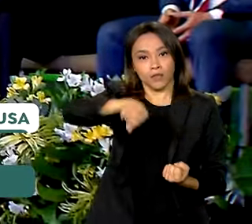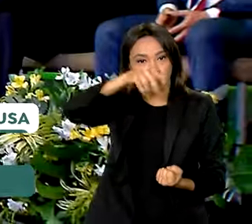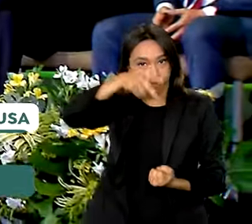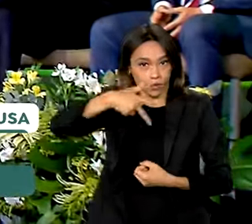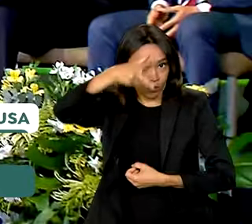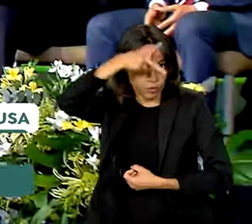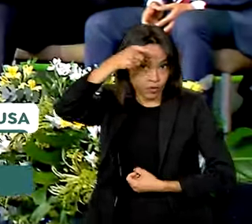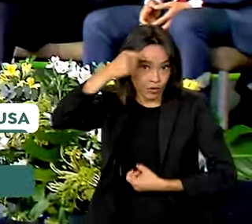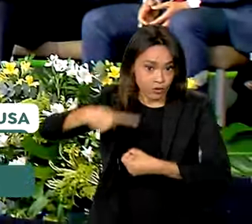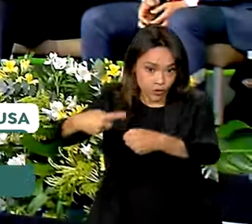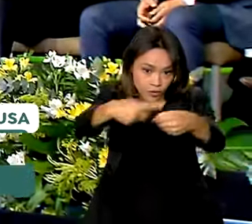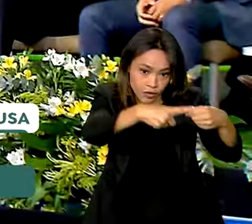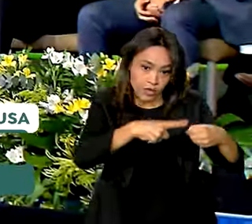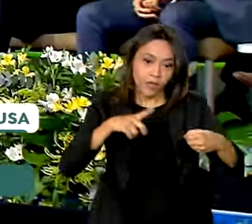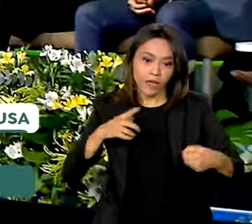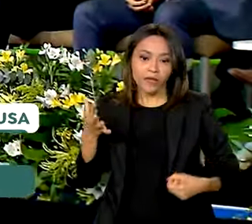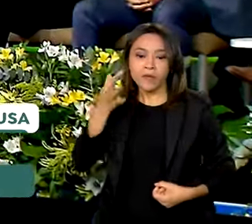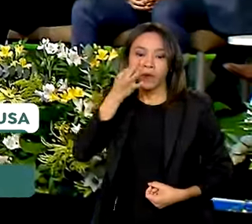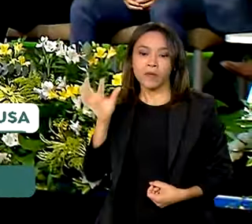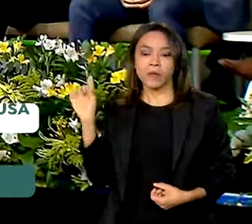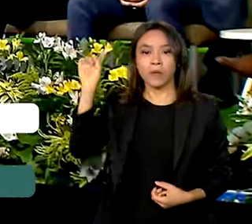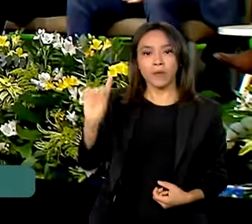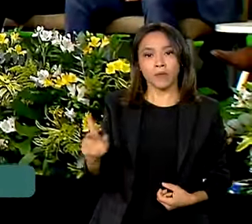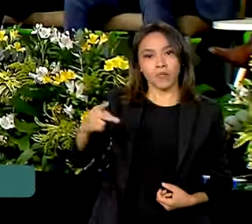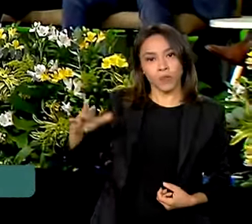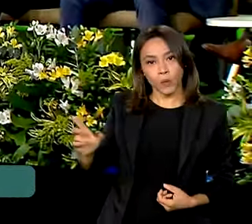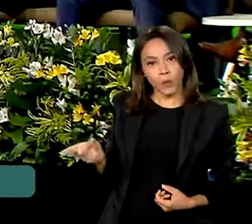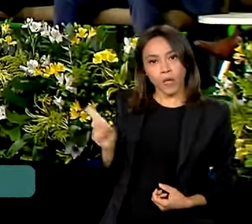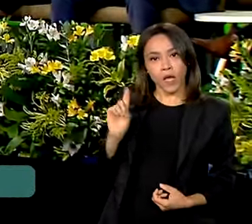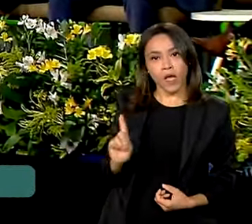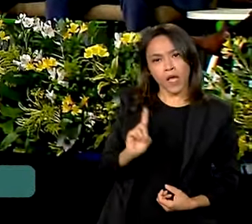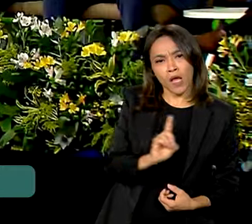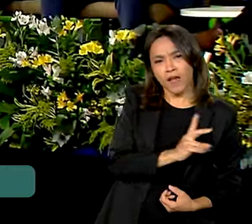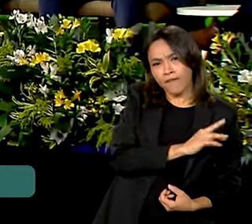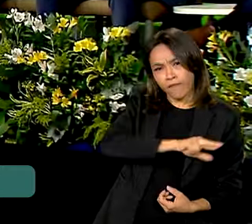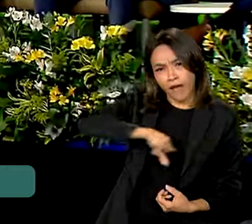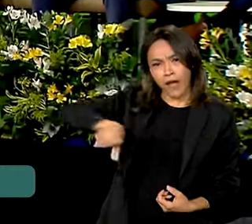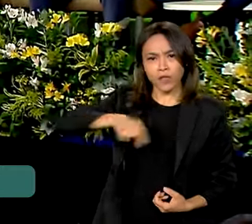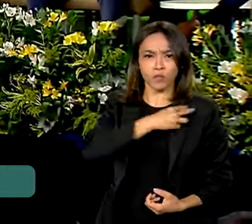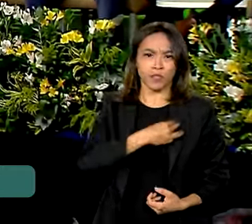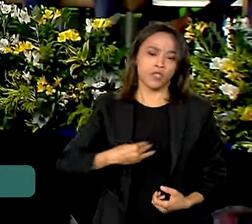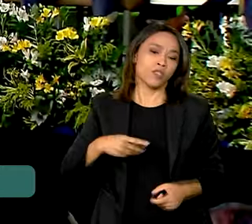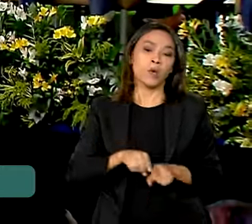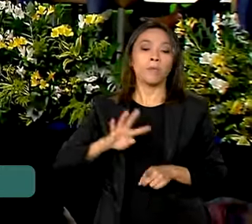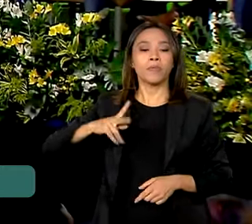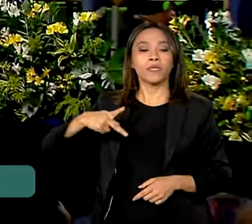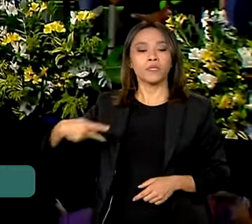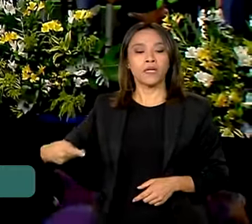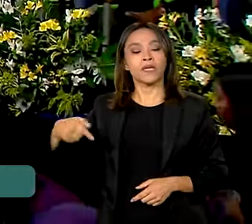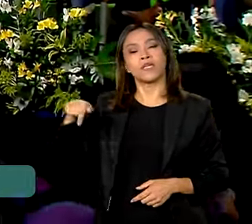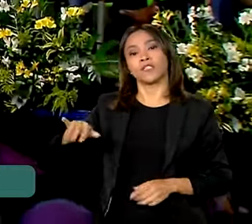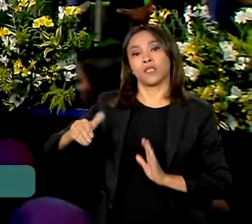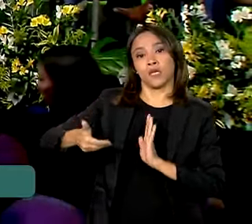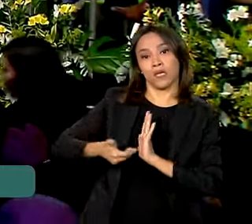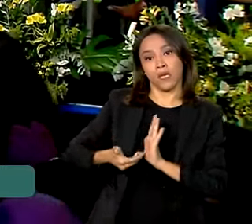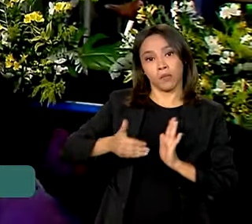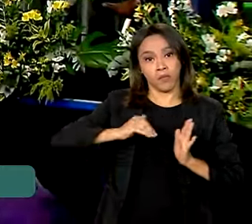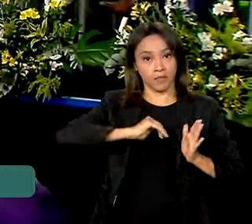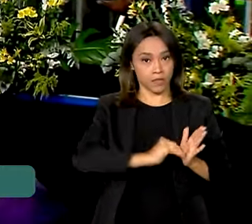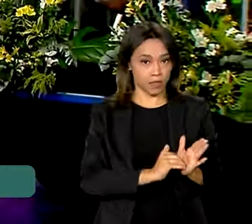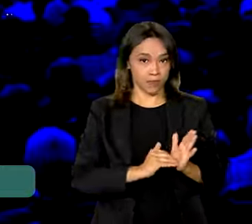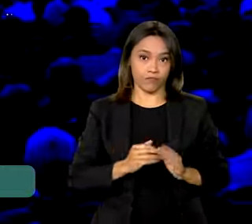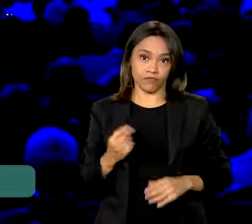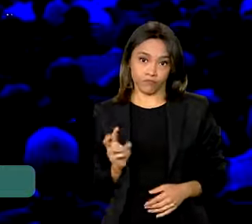contou com a participação do presidente Lula, de ministros e dos presidentes do Senado, Rodrigo Pacheco, e da Câmara, Arthur